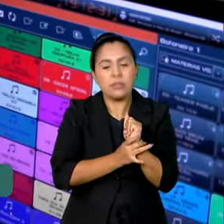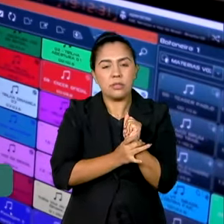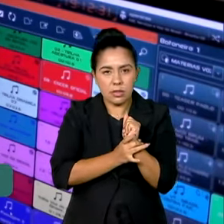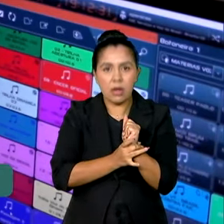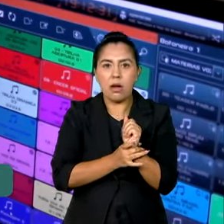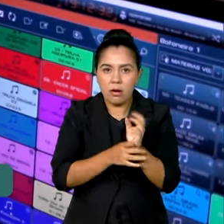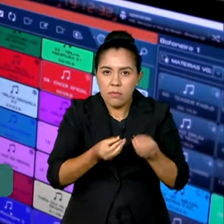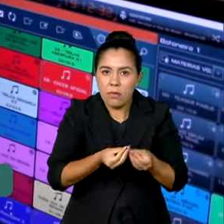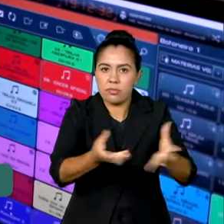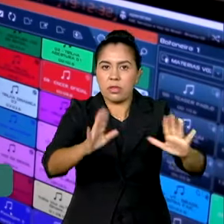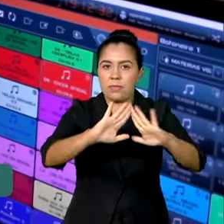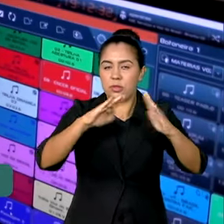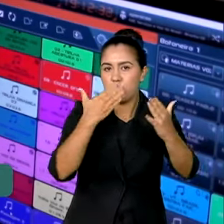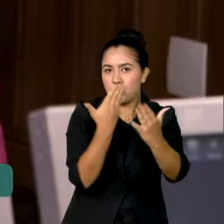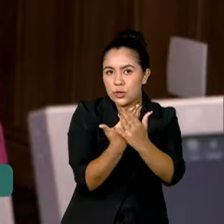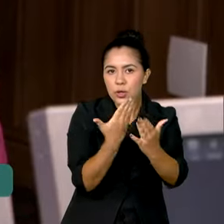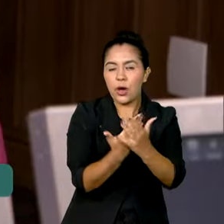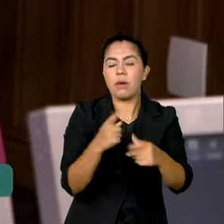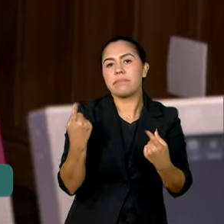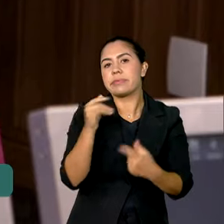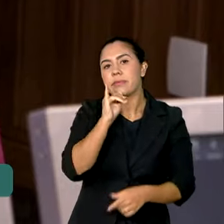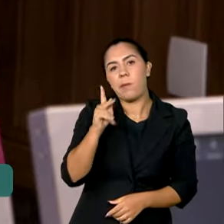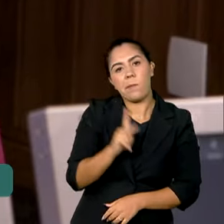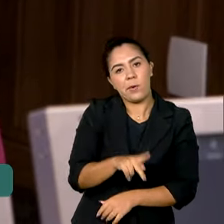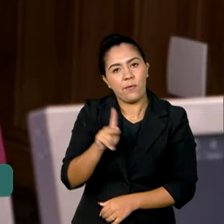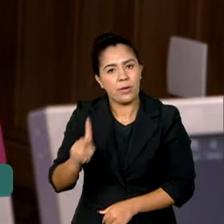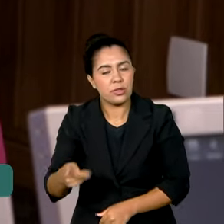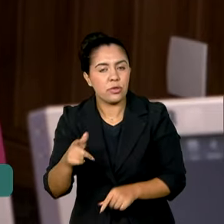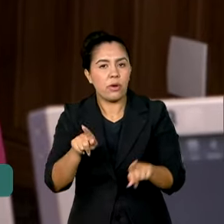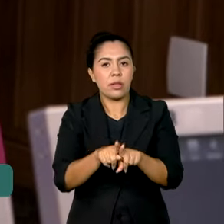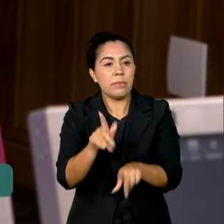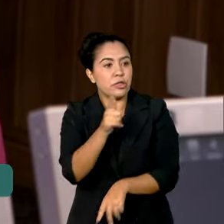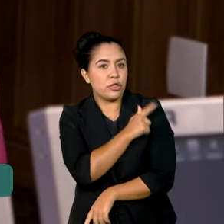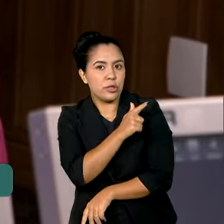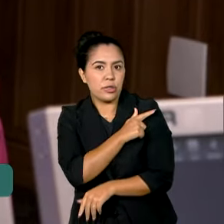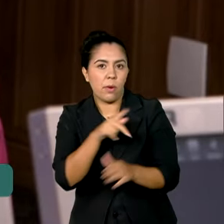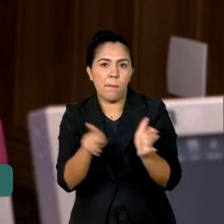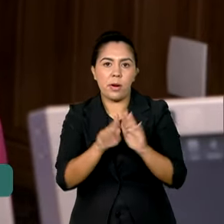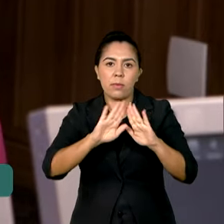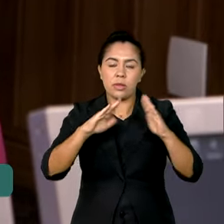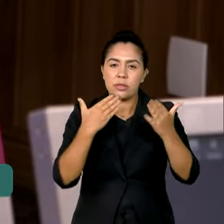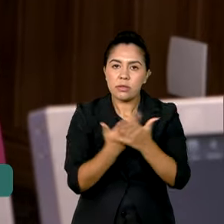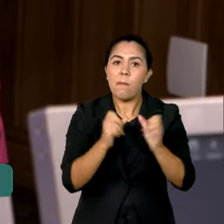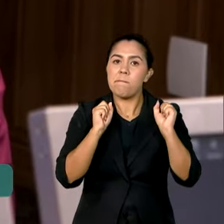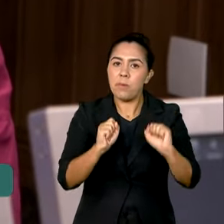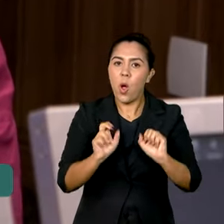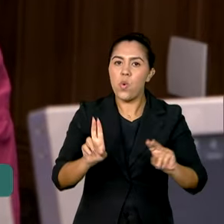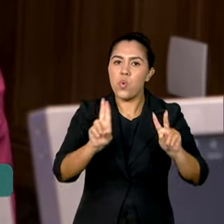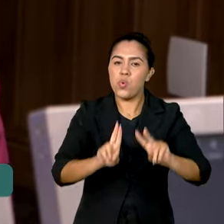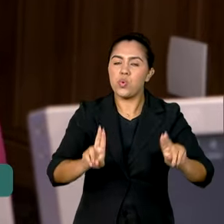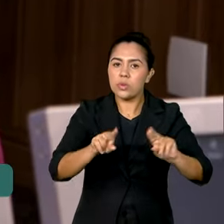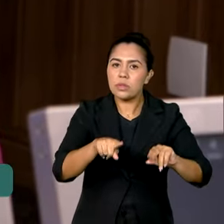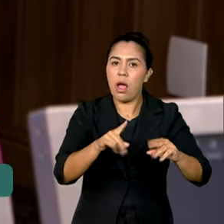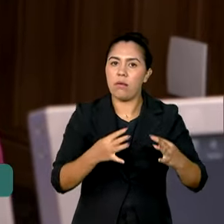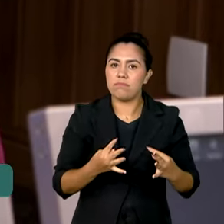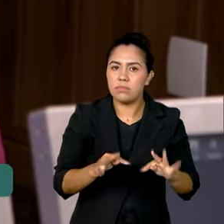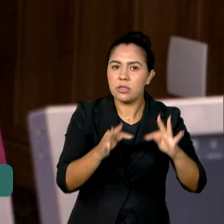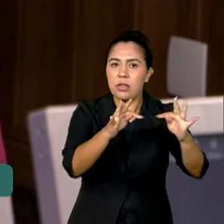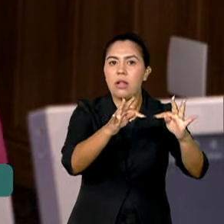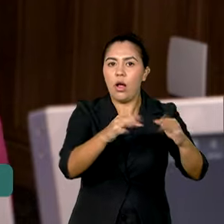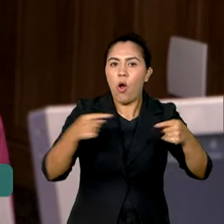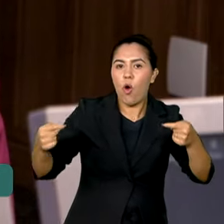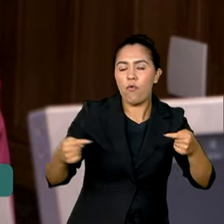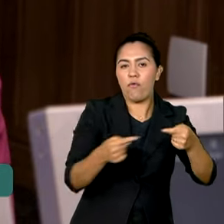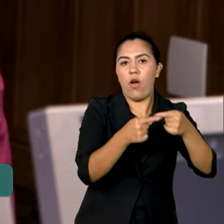disposição da escola, para que os professores, a gestão escolar, possa utilizar essa tecnologia de acordo com o projeto político-pedagógico.